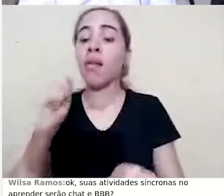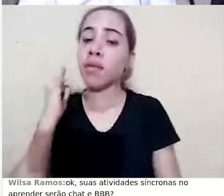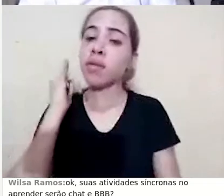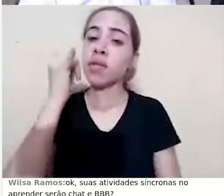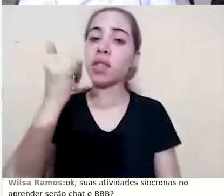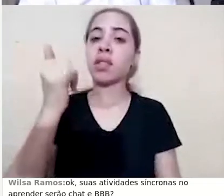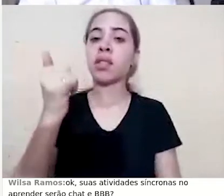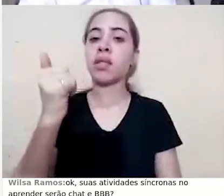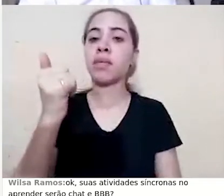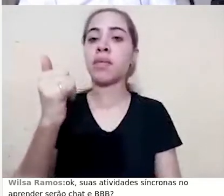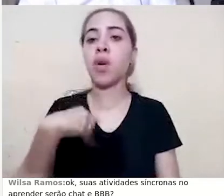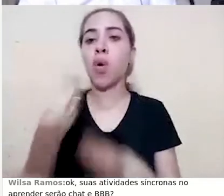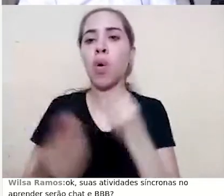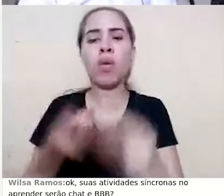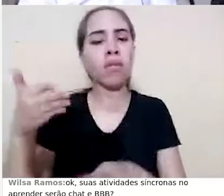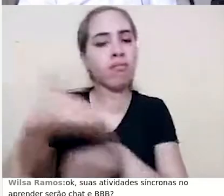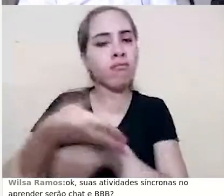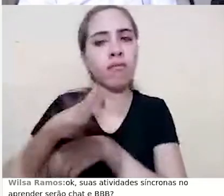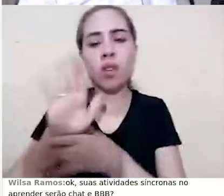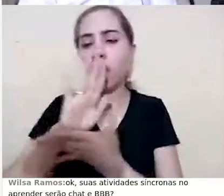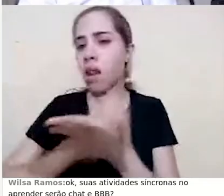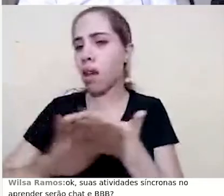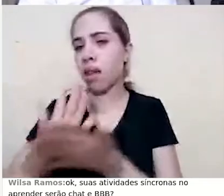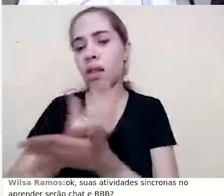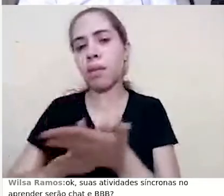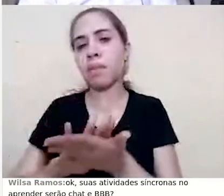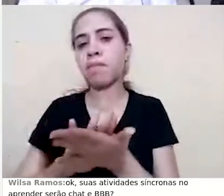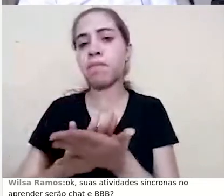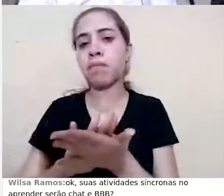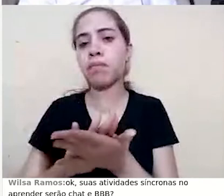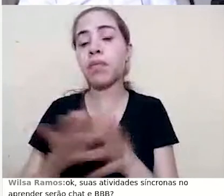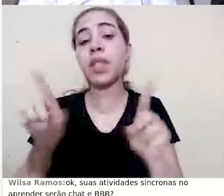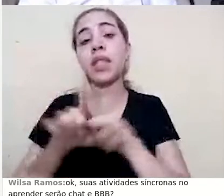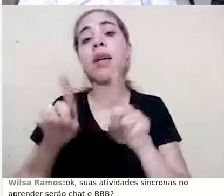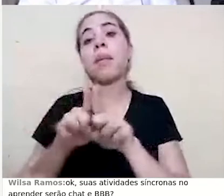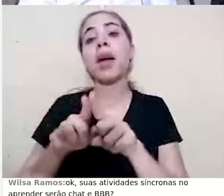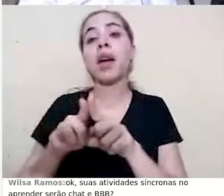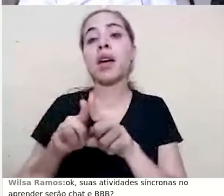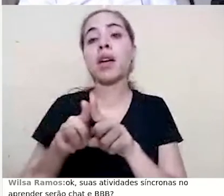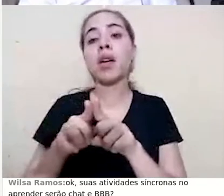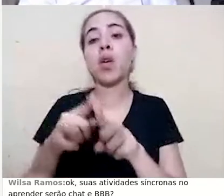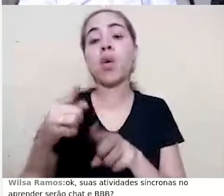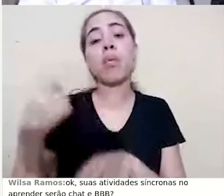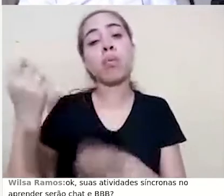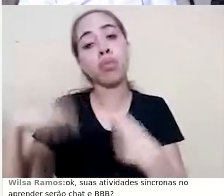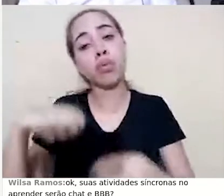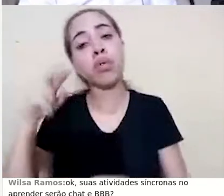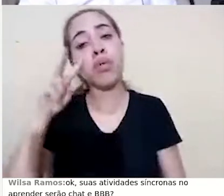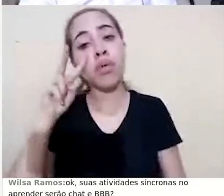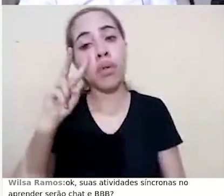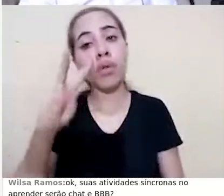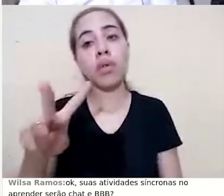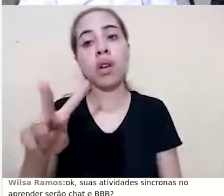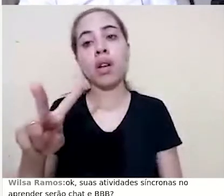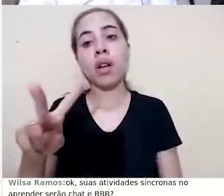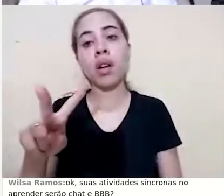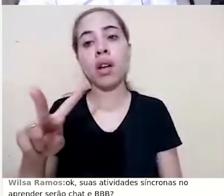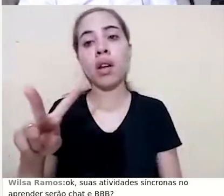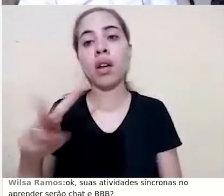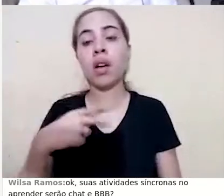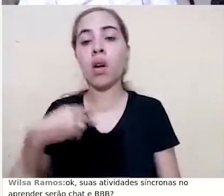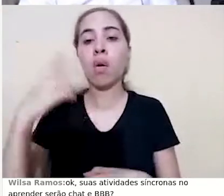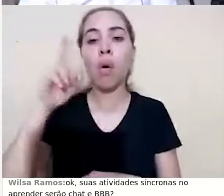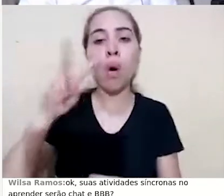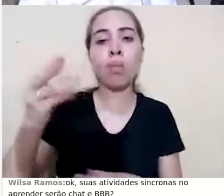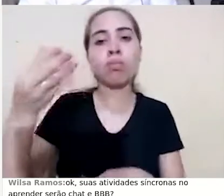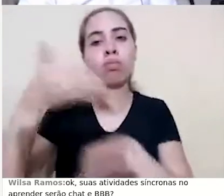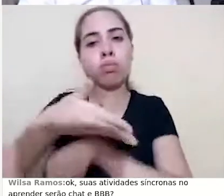que esses alunos não acessaram nada. E, além disso, eu permito, é possível que eu, a partir desses acessos,